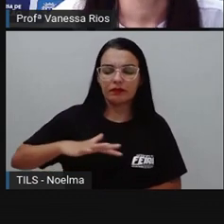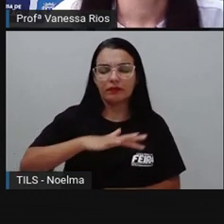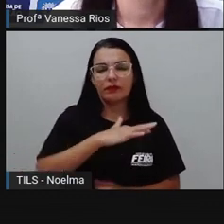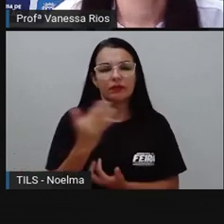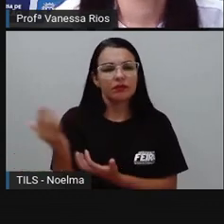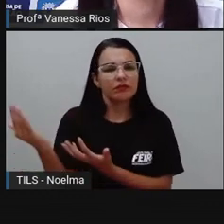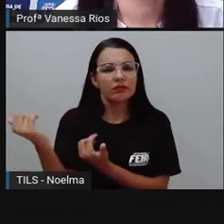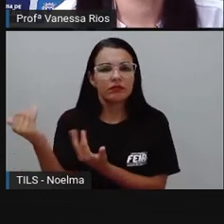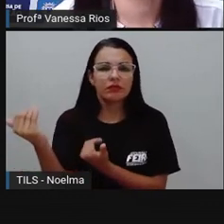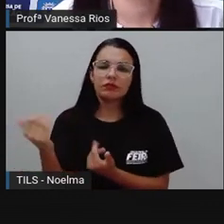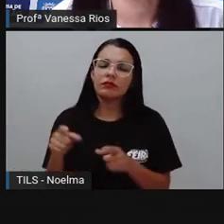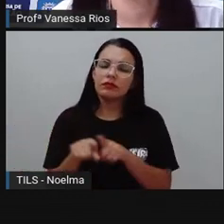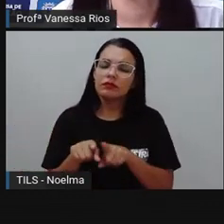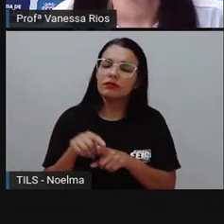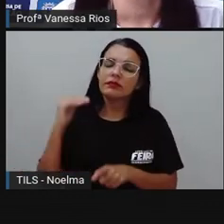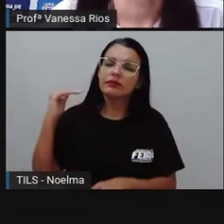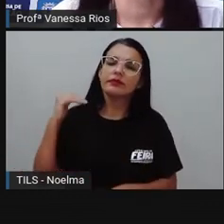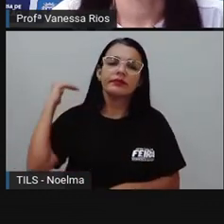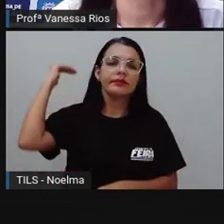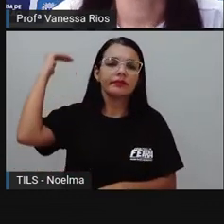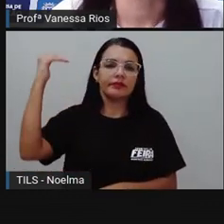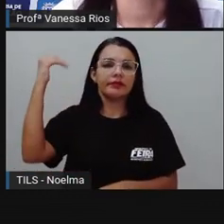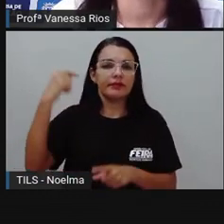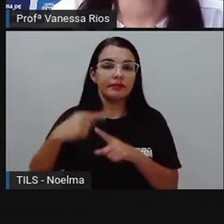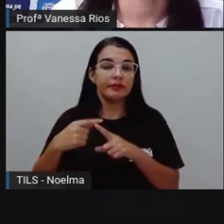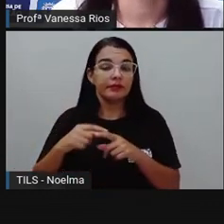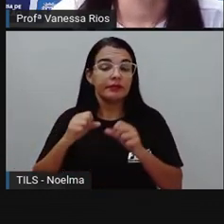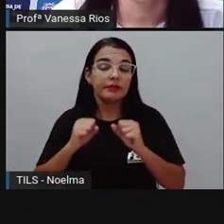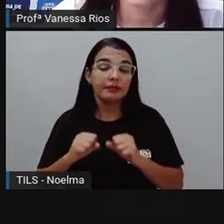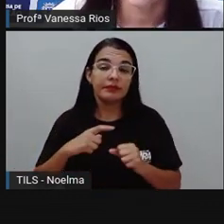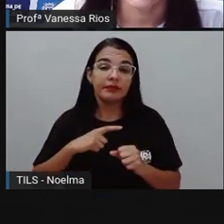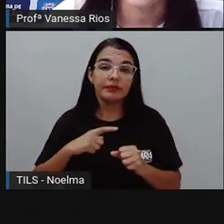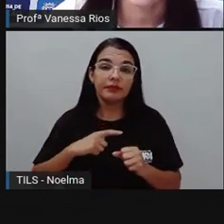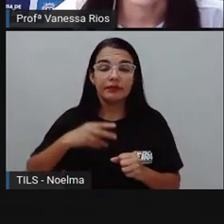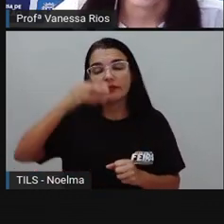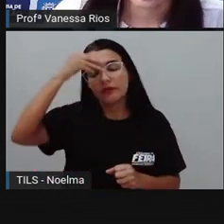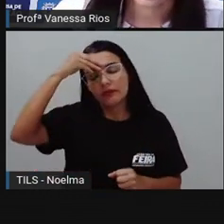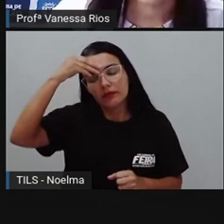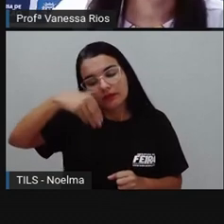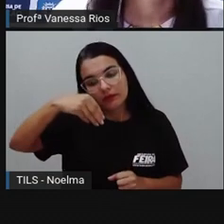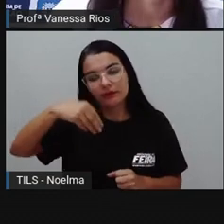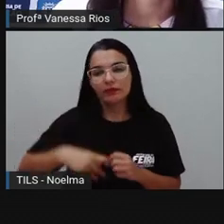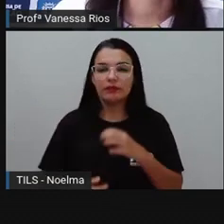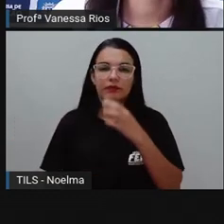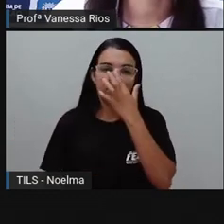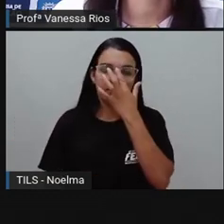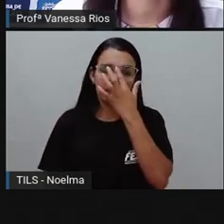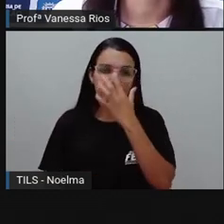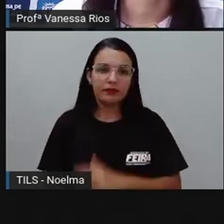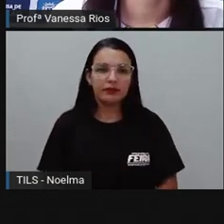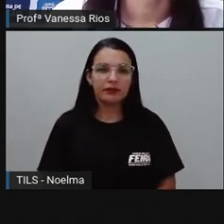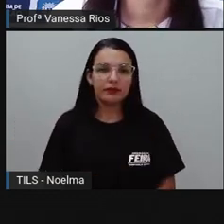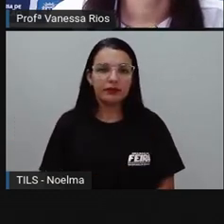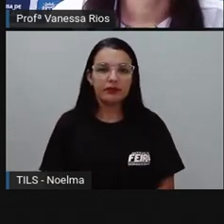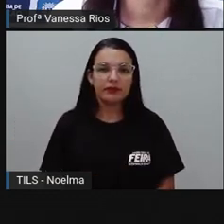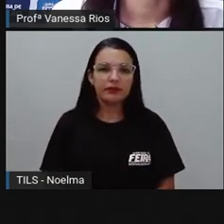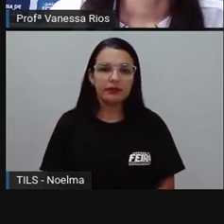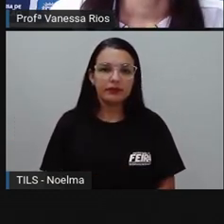também, porque eles podem acontecer ligados a diversas situações. Mas vamos lá.